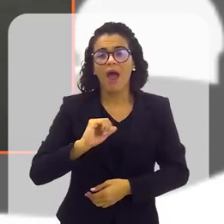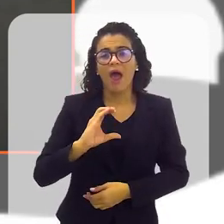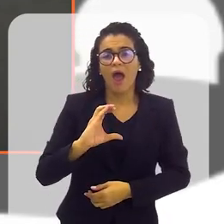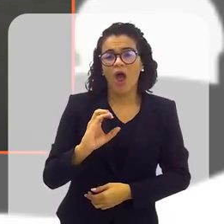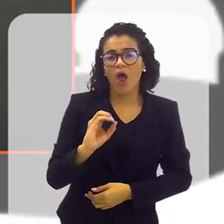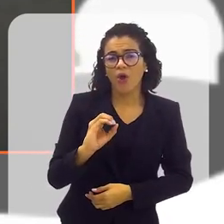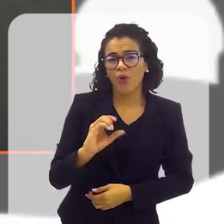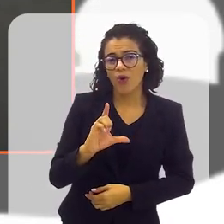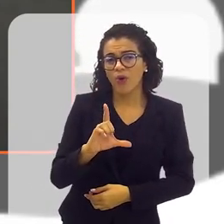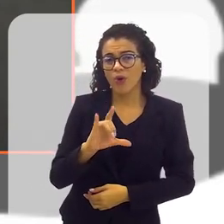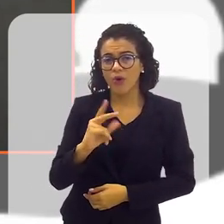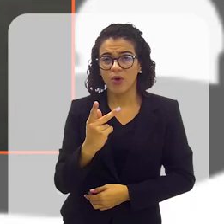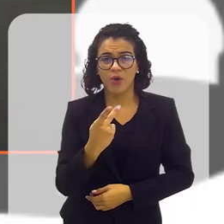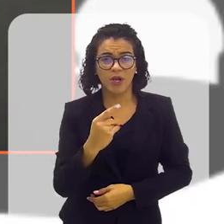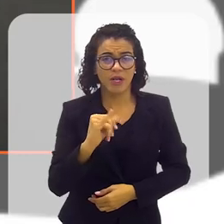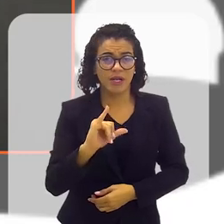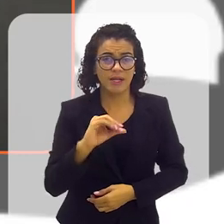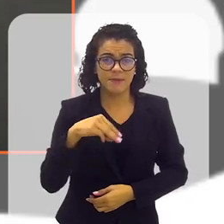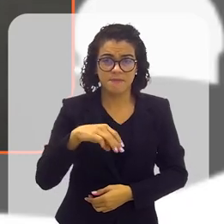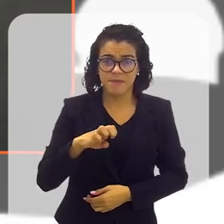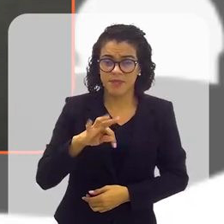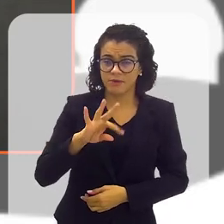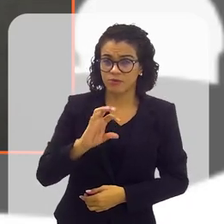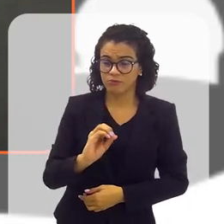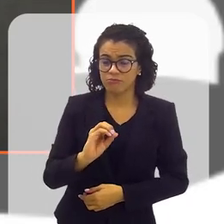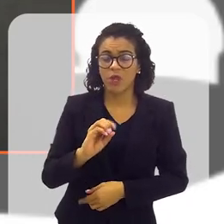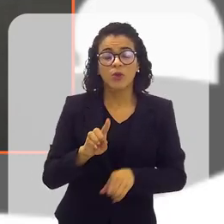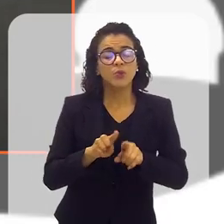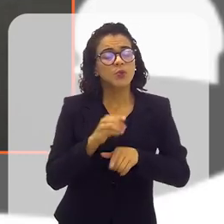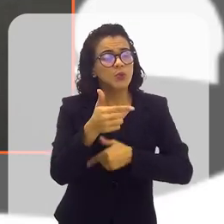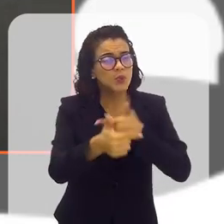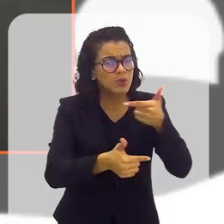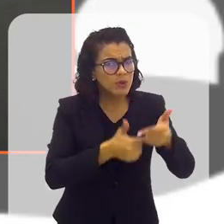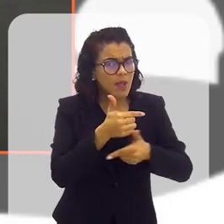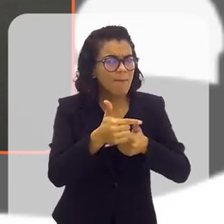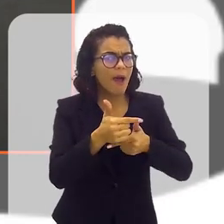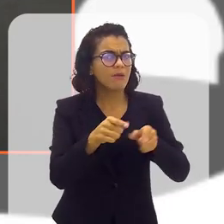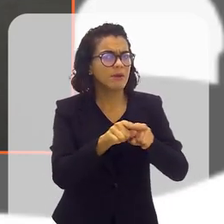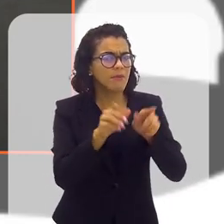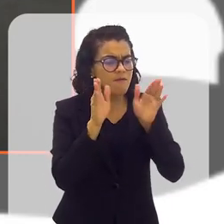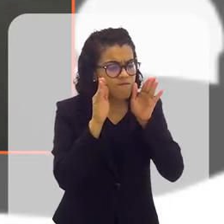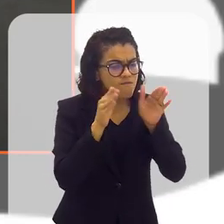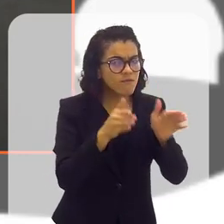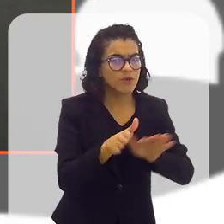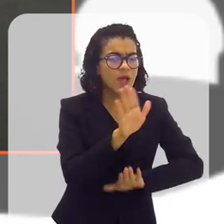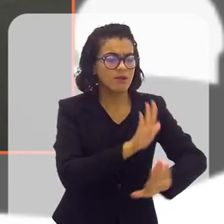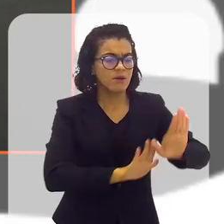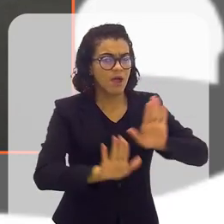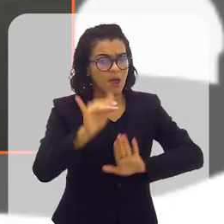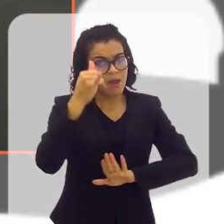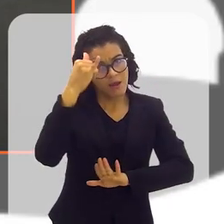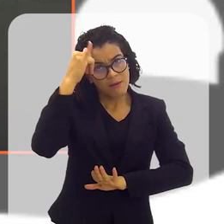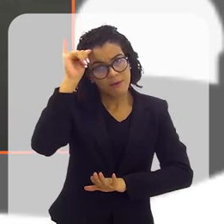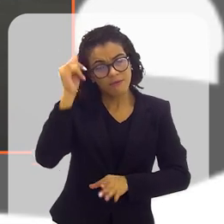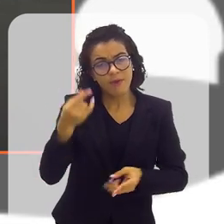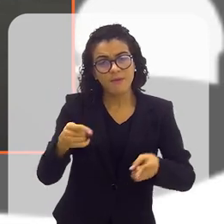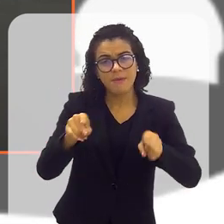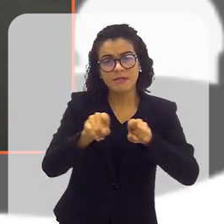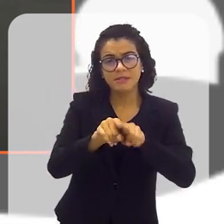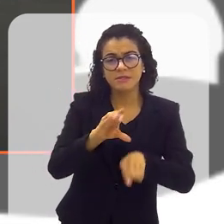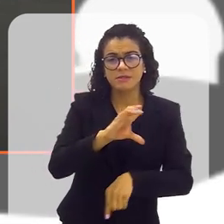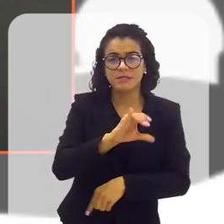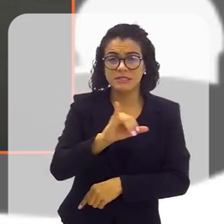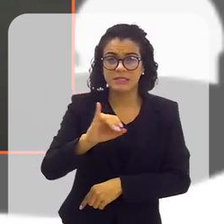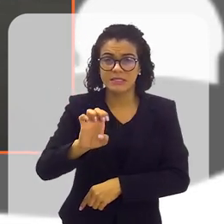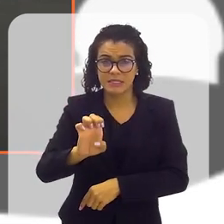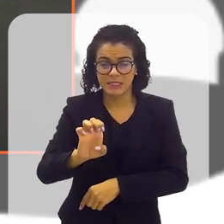Então, tanto no trabalho de prevenção, que é feito pelo Se Liga Moçada, em parceria com